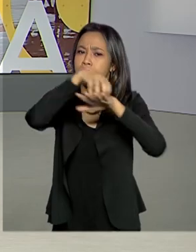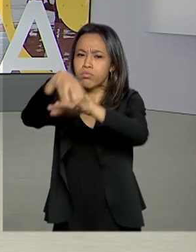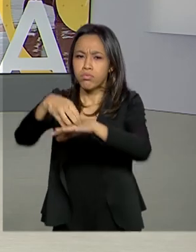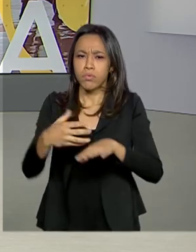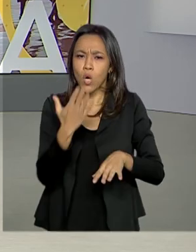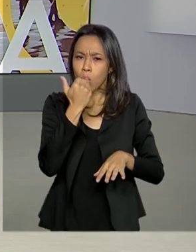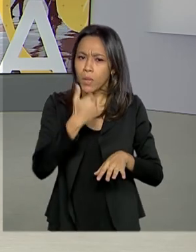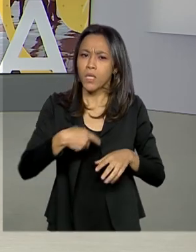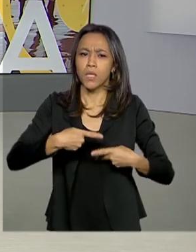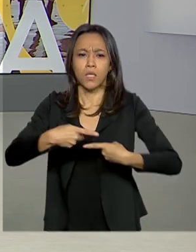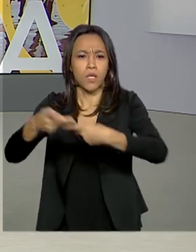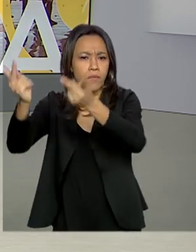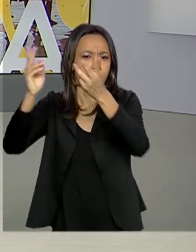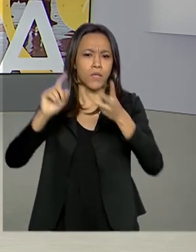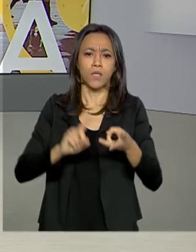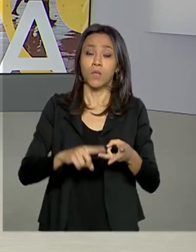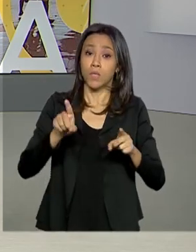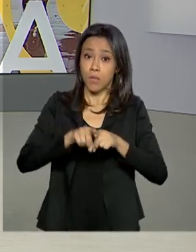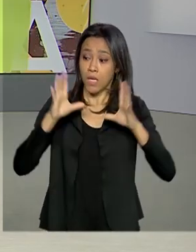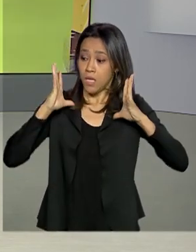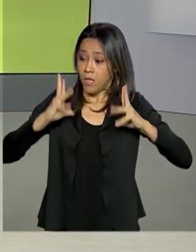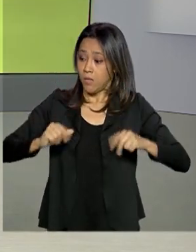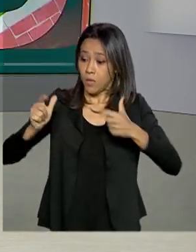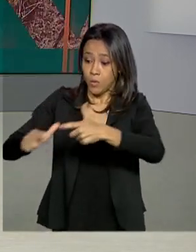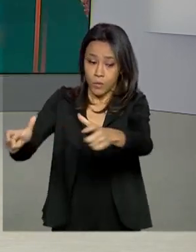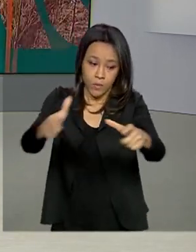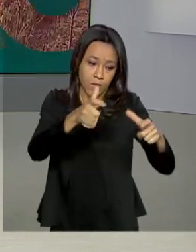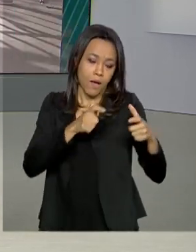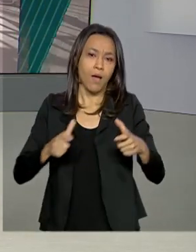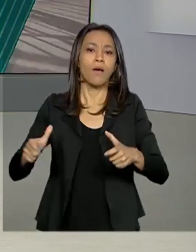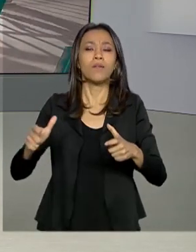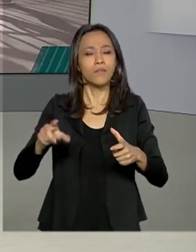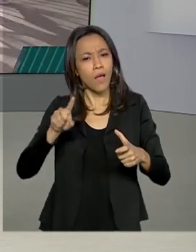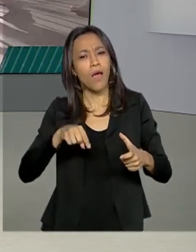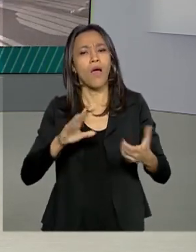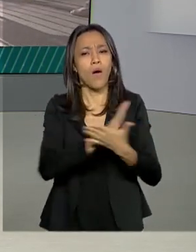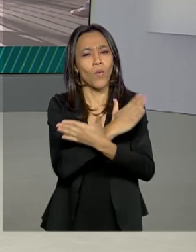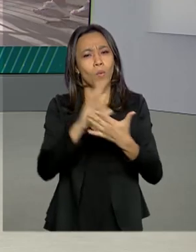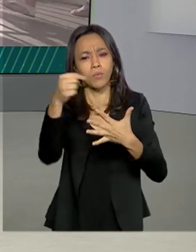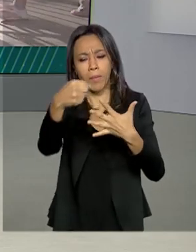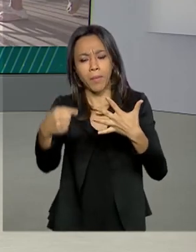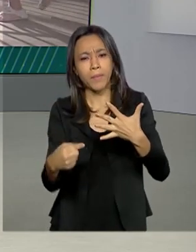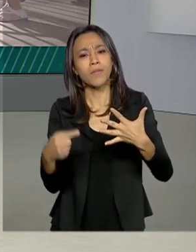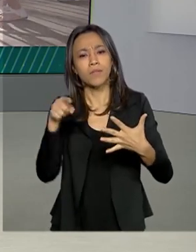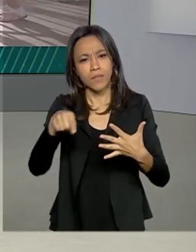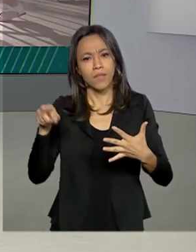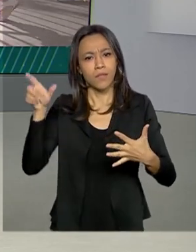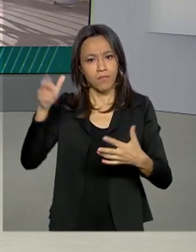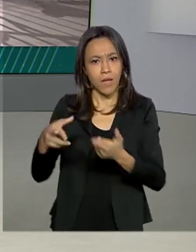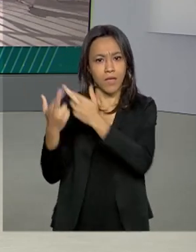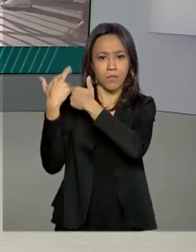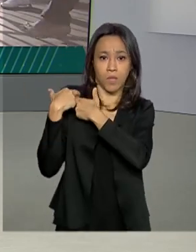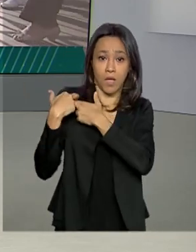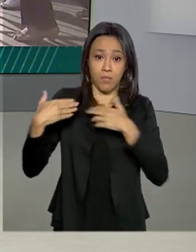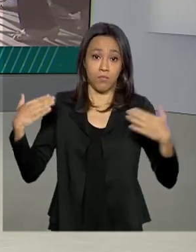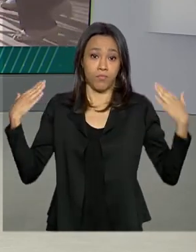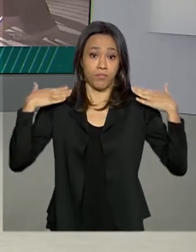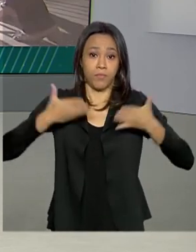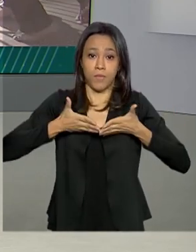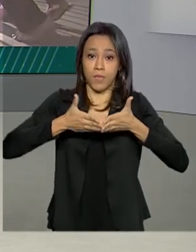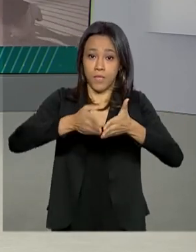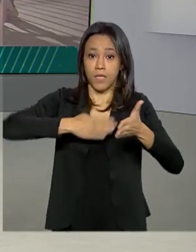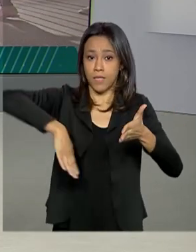alimentos, além da descontaminação de espaços públicos, são apenas algumas das atividades realizadas pela Marinha, Exército e